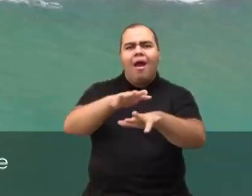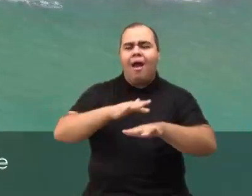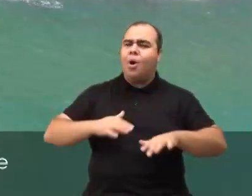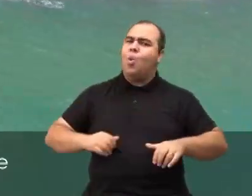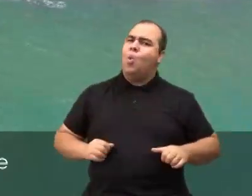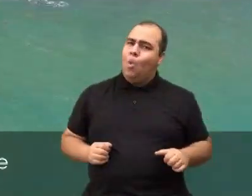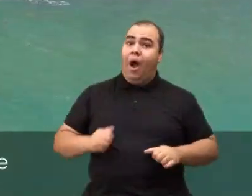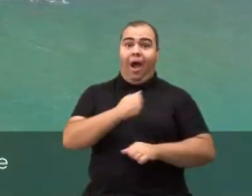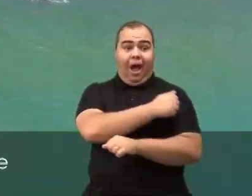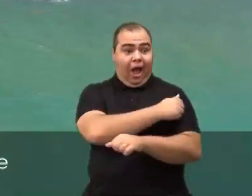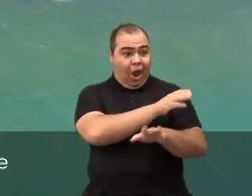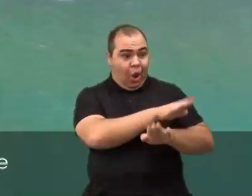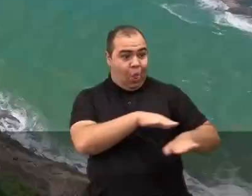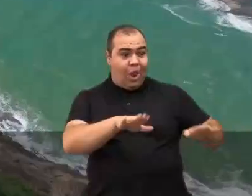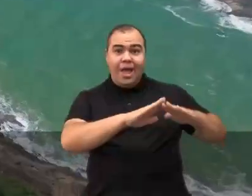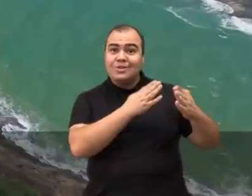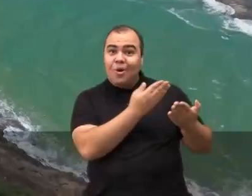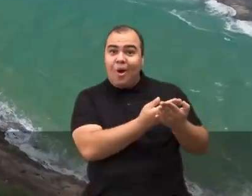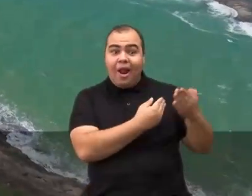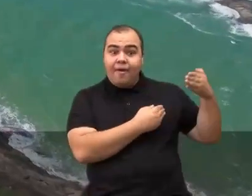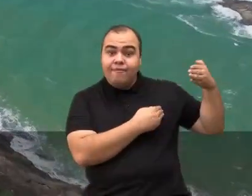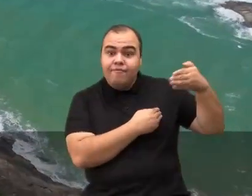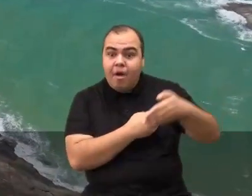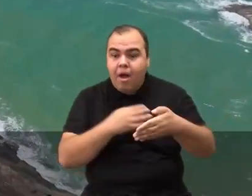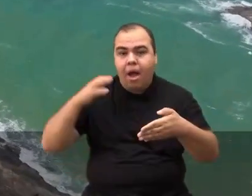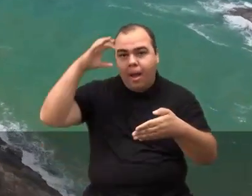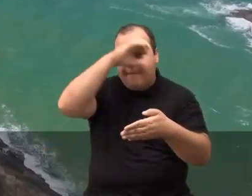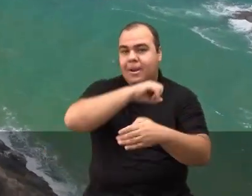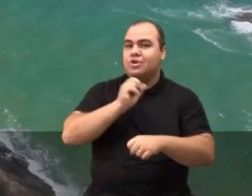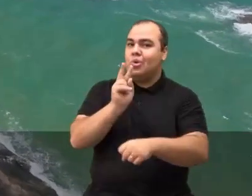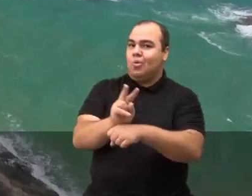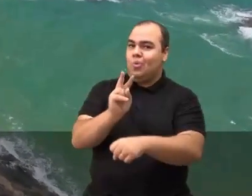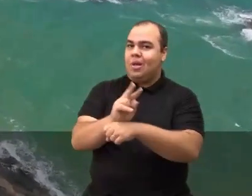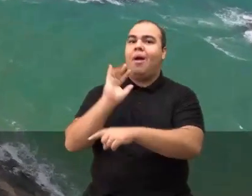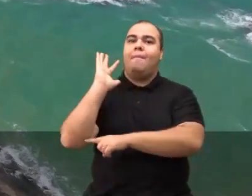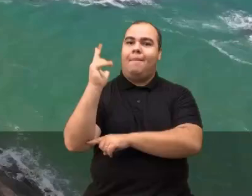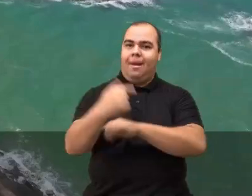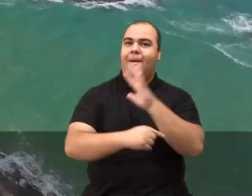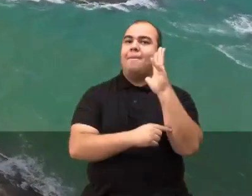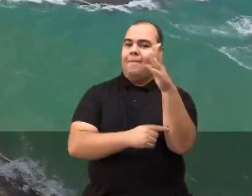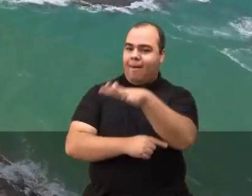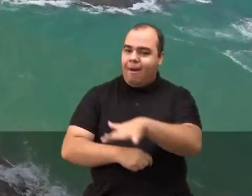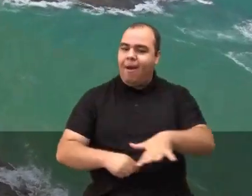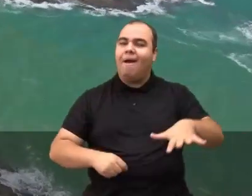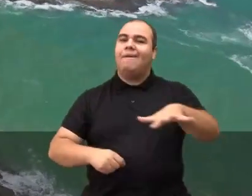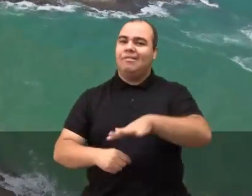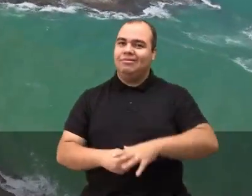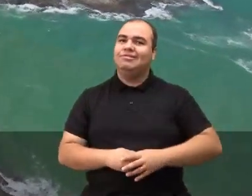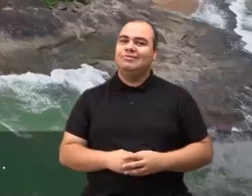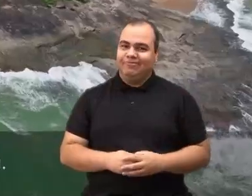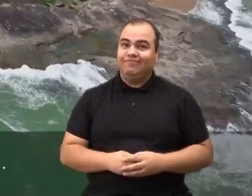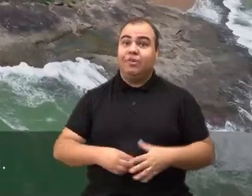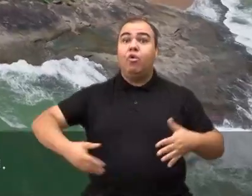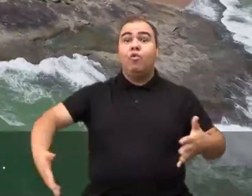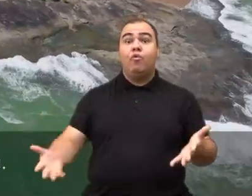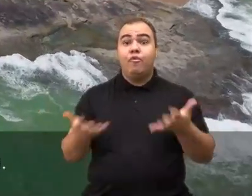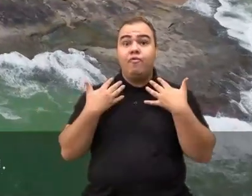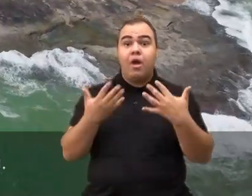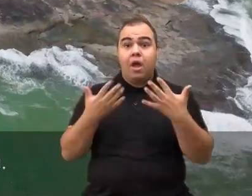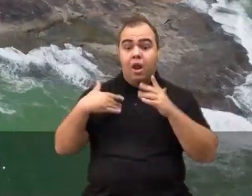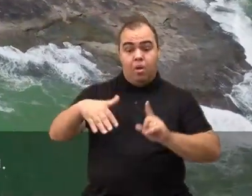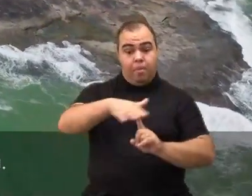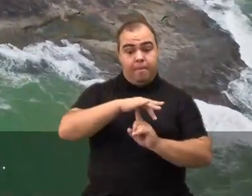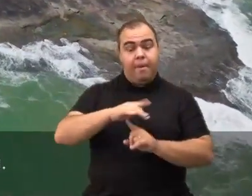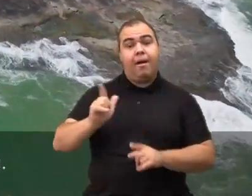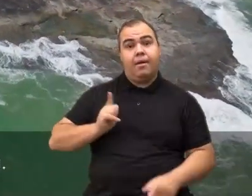alunos das escolas de Guarapari aprendem sobre a preservação do meio ambiente. Durante o verão, o parque chega a